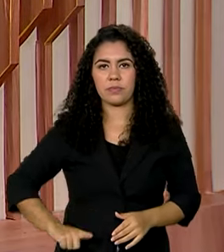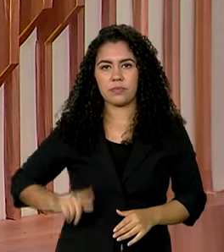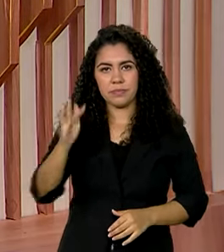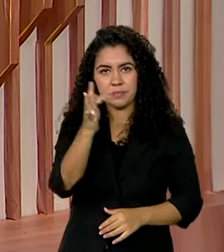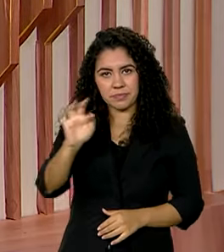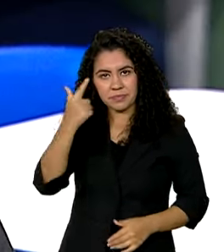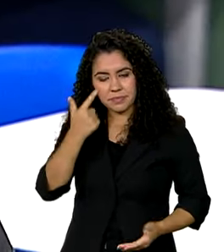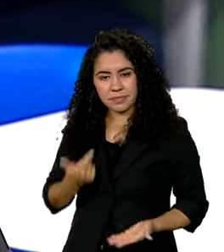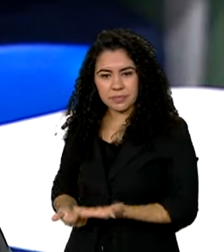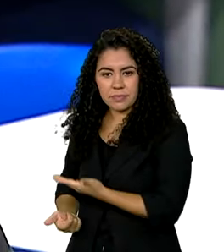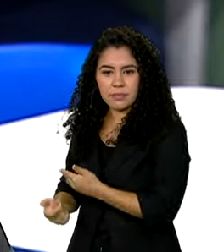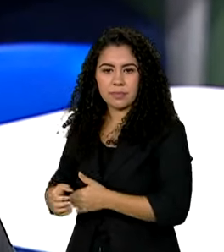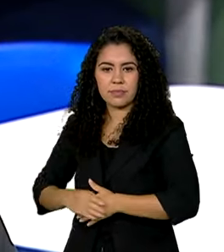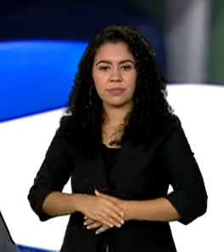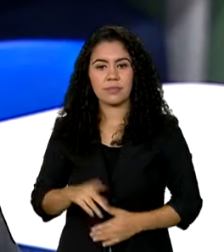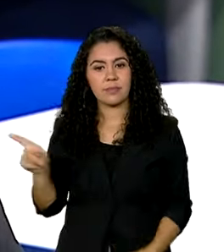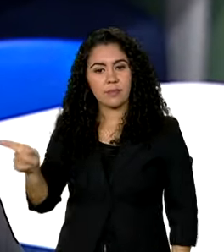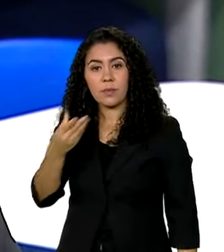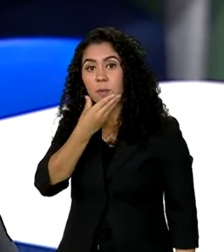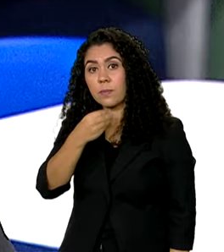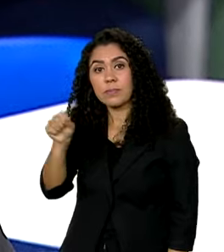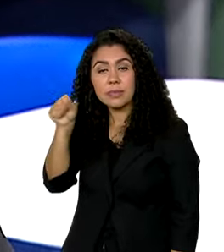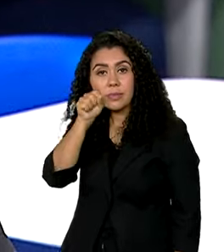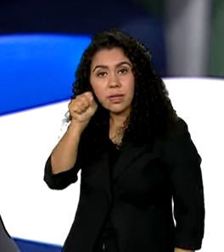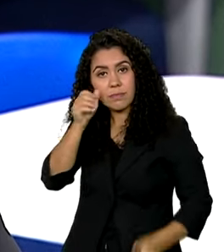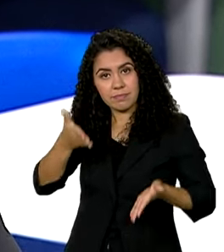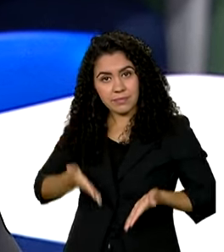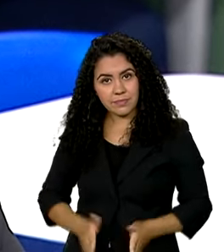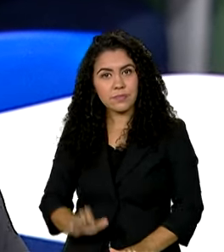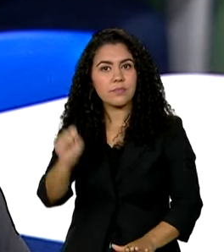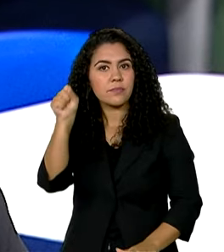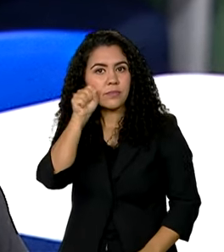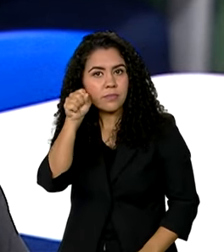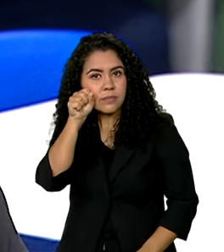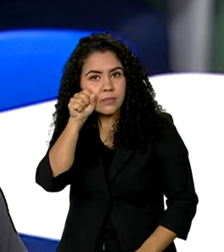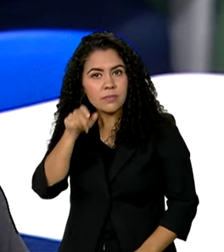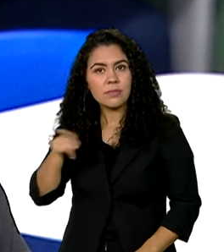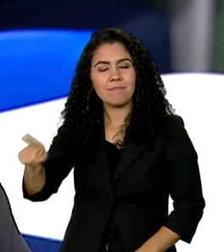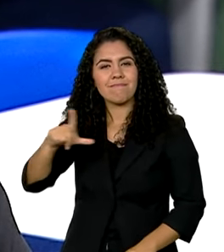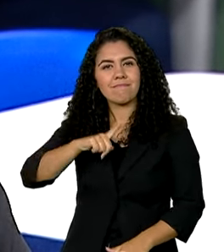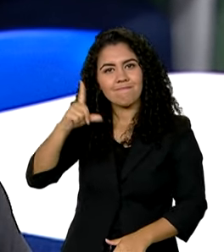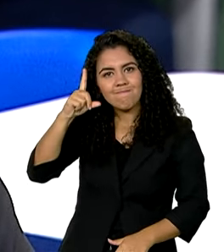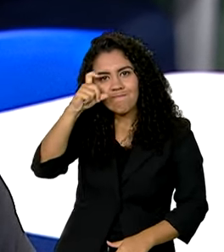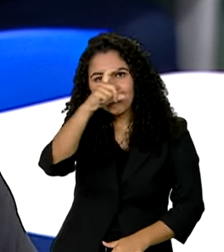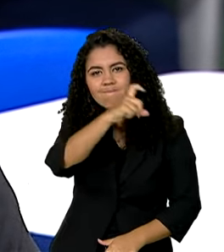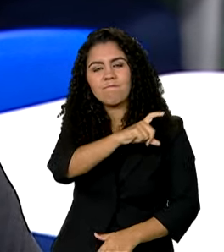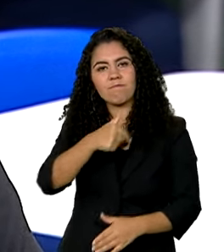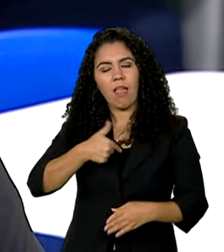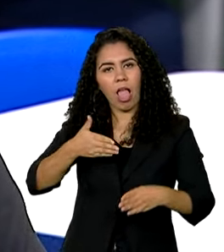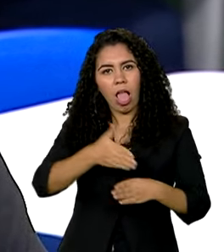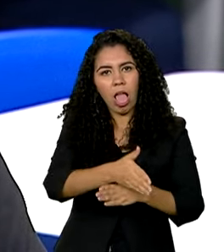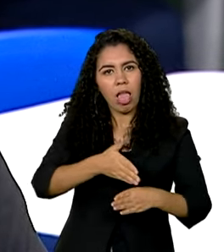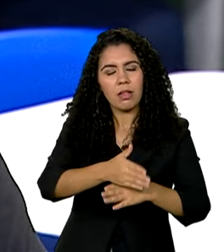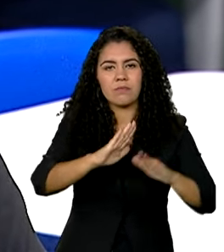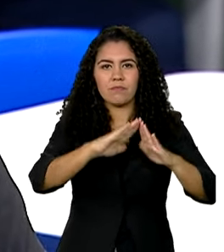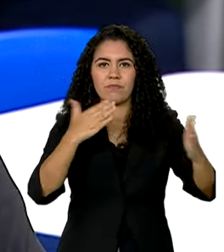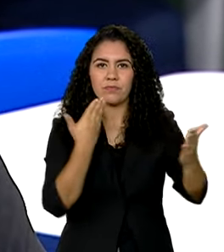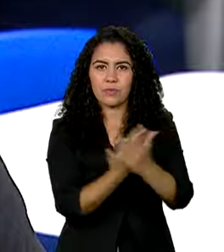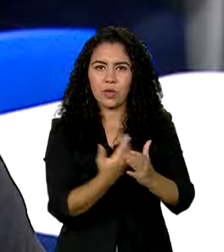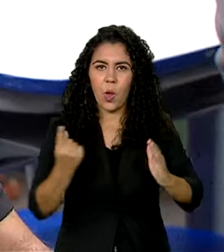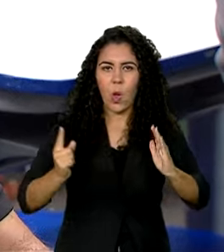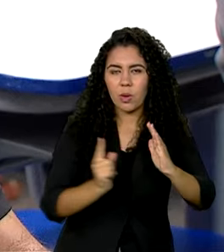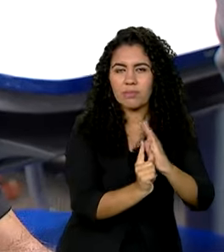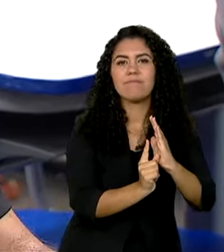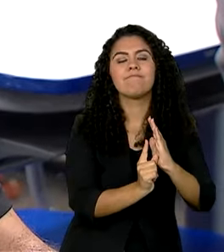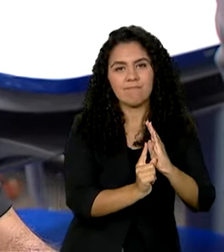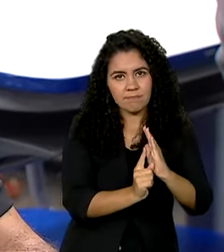governo federal. Nelson nasceu surdo. Mais novo, teve dificuldade para ser incluído em sala de aula.